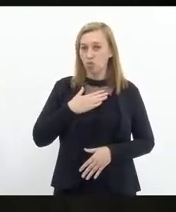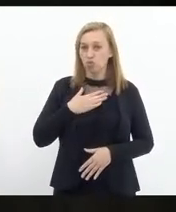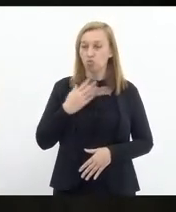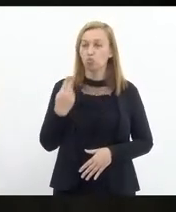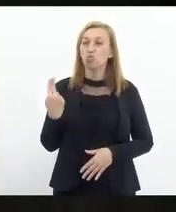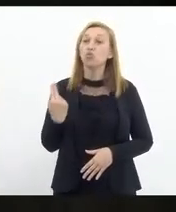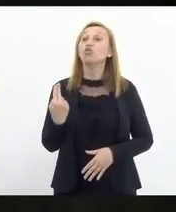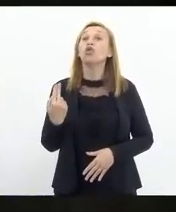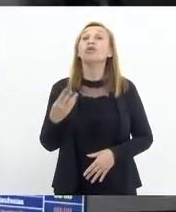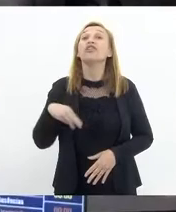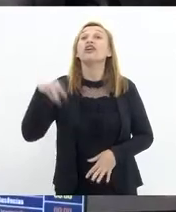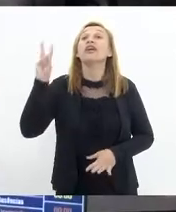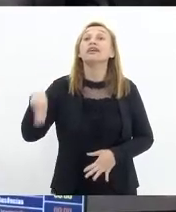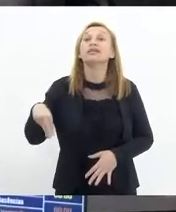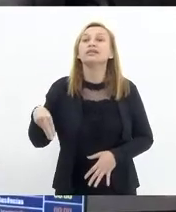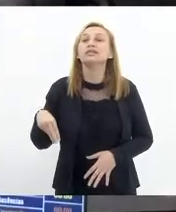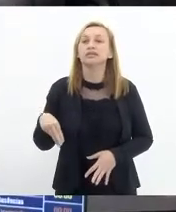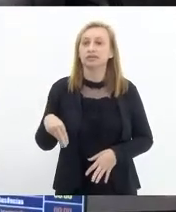Assembleia itinerante.